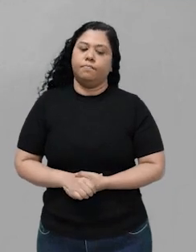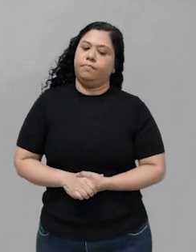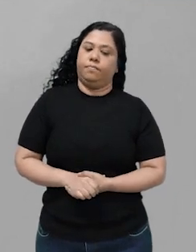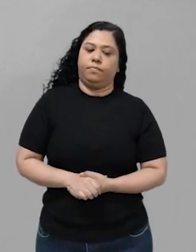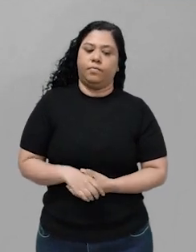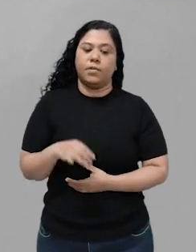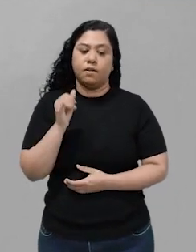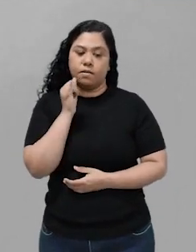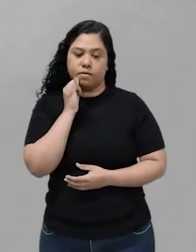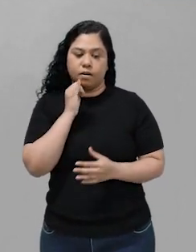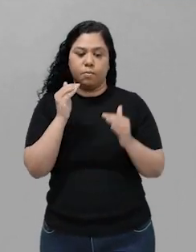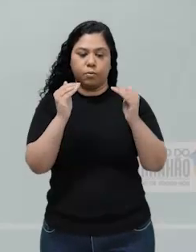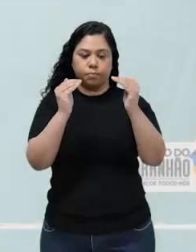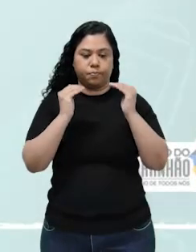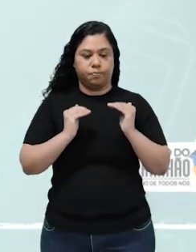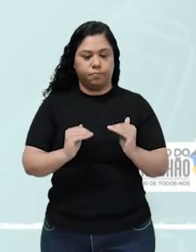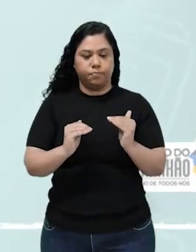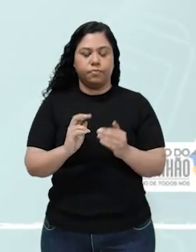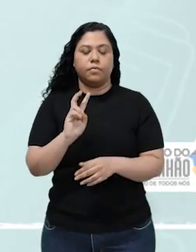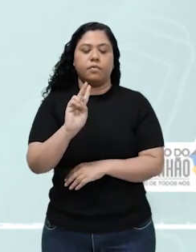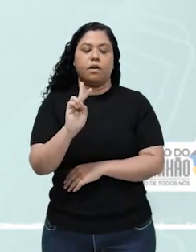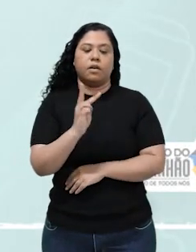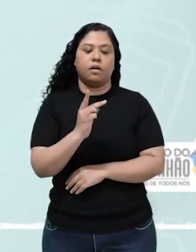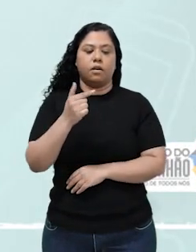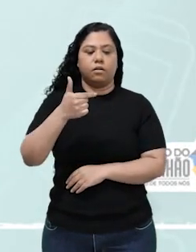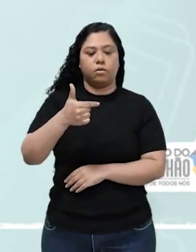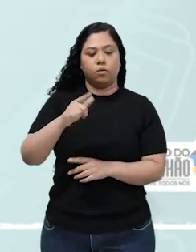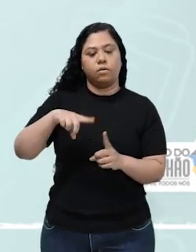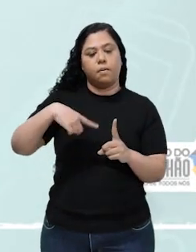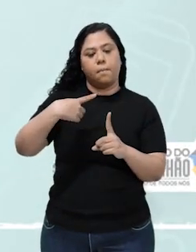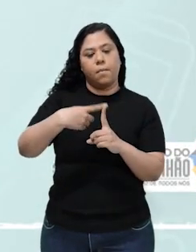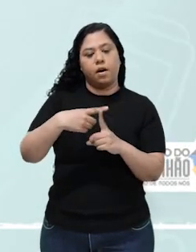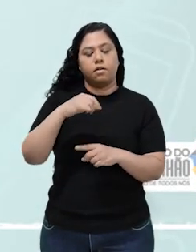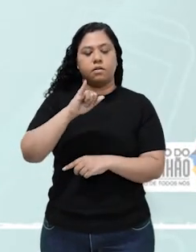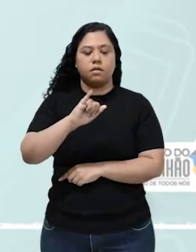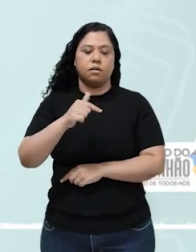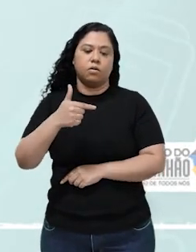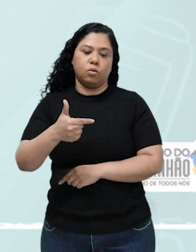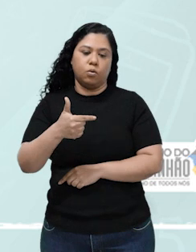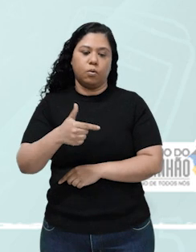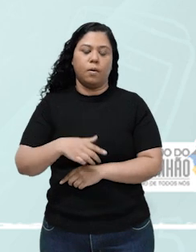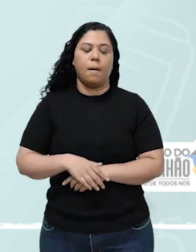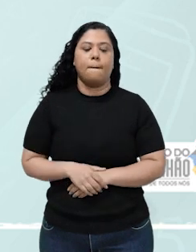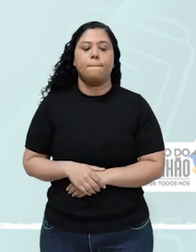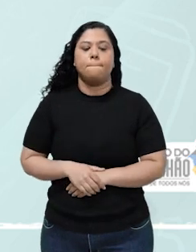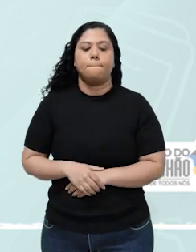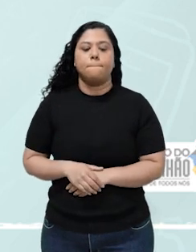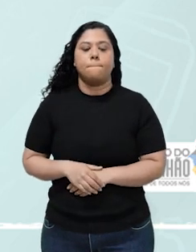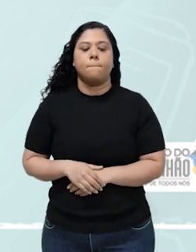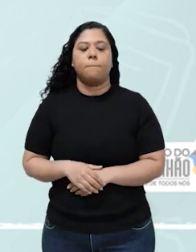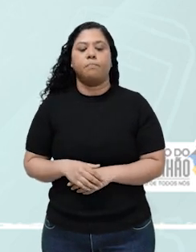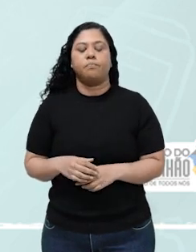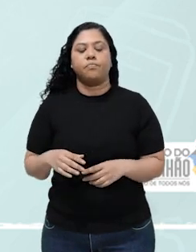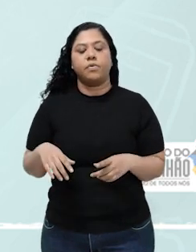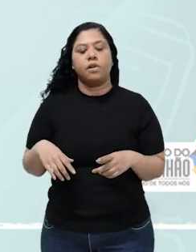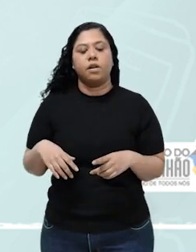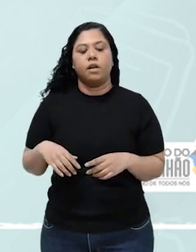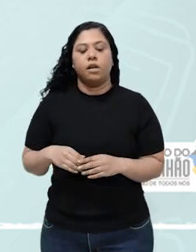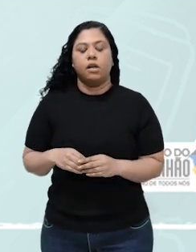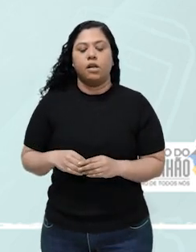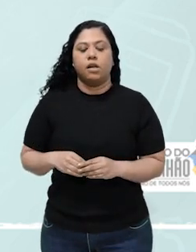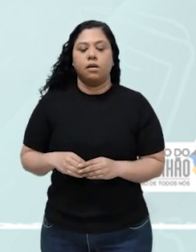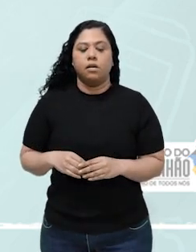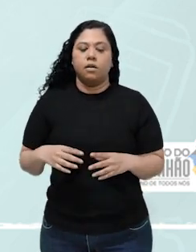Próximo exemplo. Eu tenho o H2 reagindo com o I2, gás hidrogênio, mais o iodo no estado